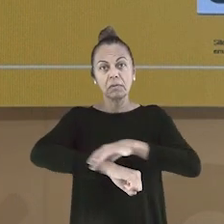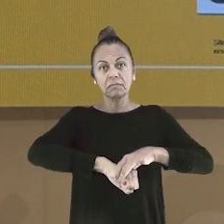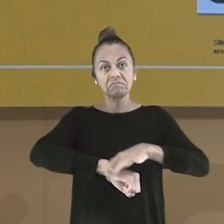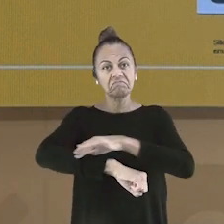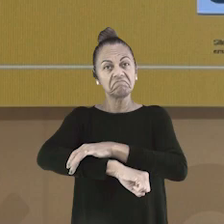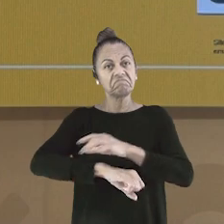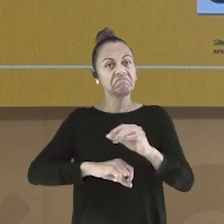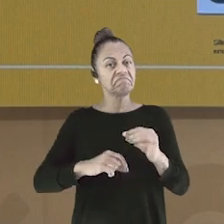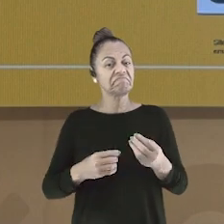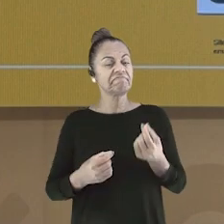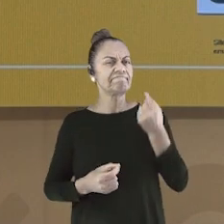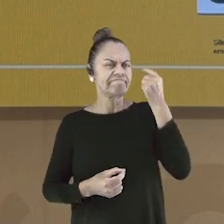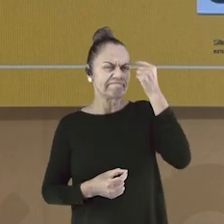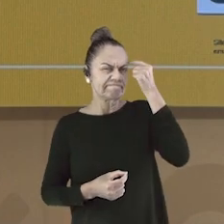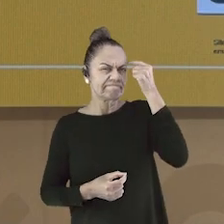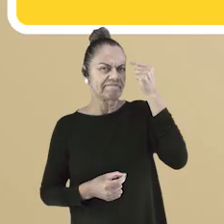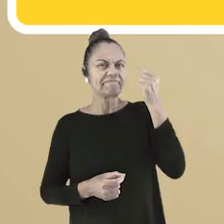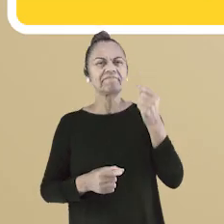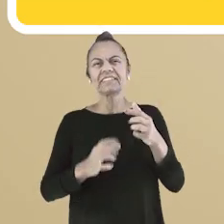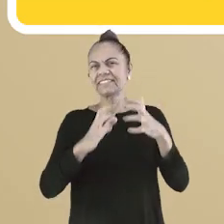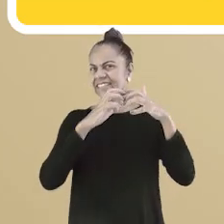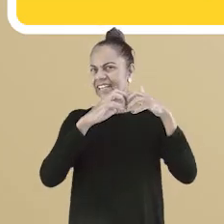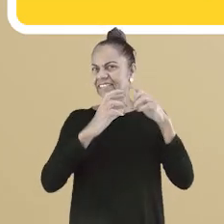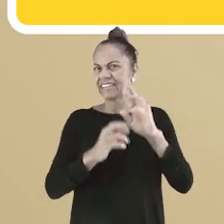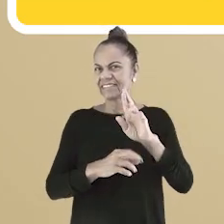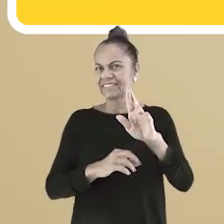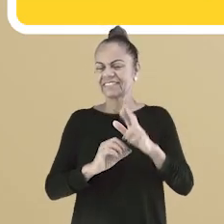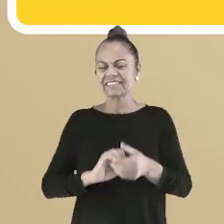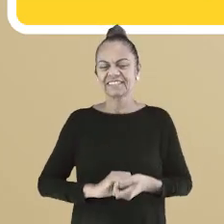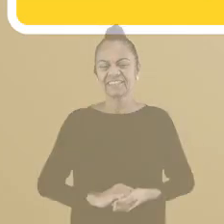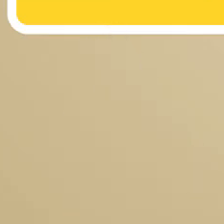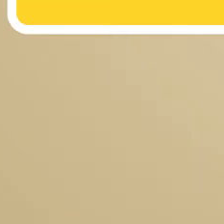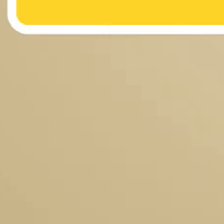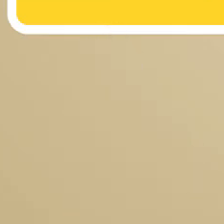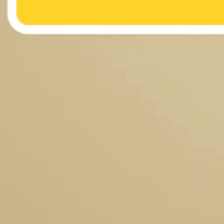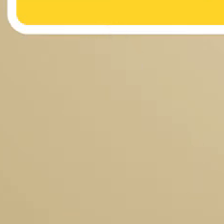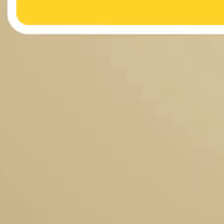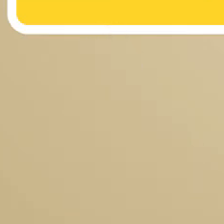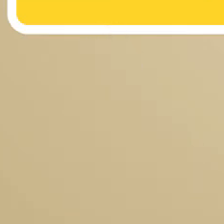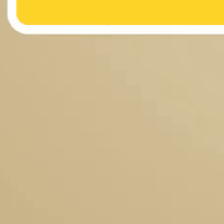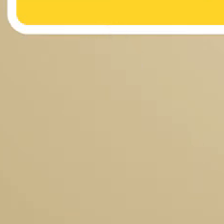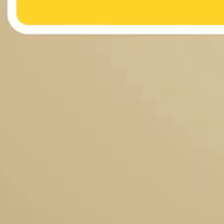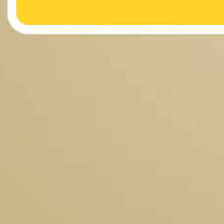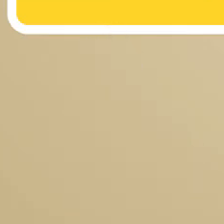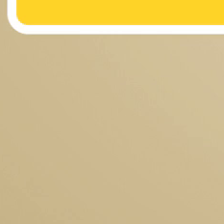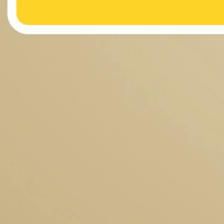trabalho. Um tempinho para vocês pensarem. Tchau. Tchau. Tchau.